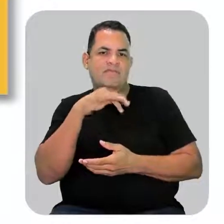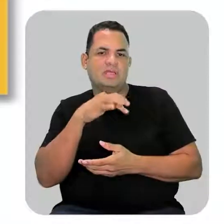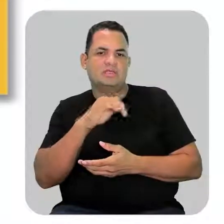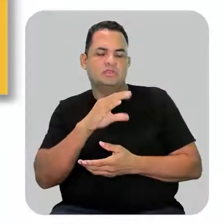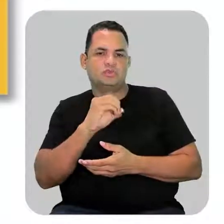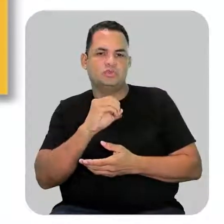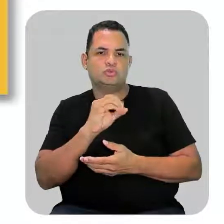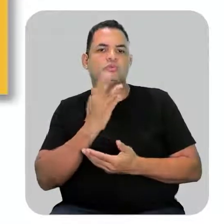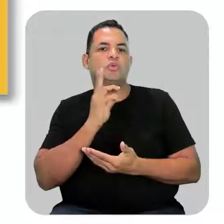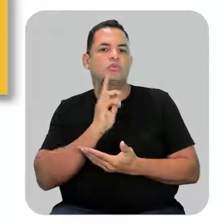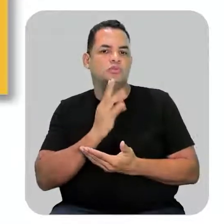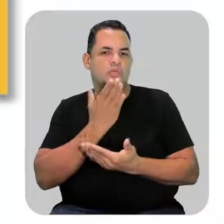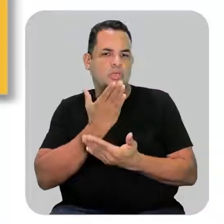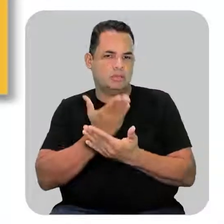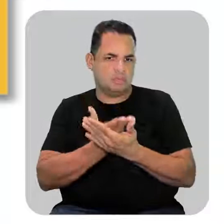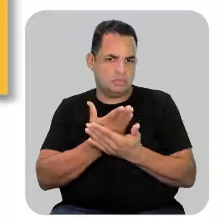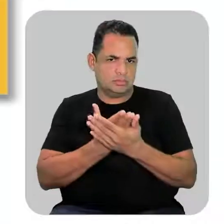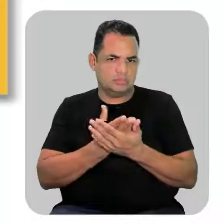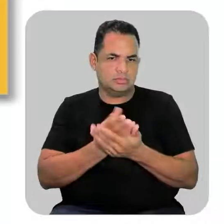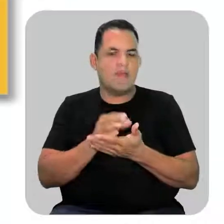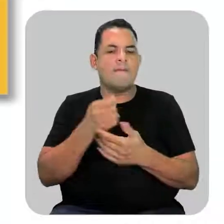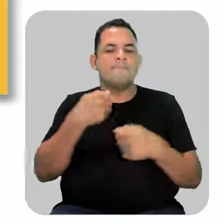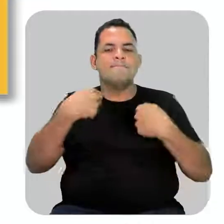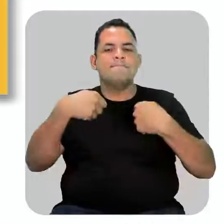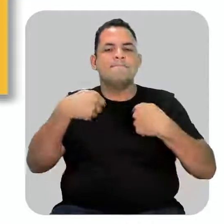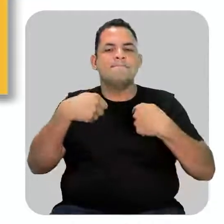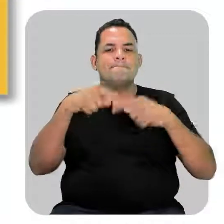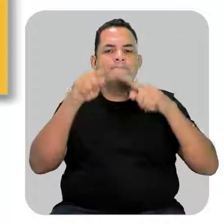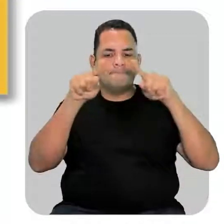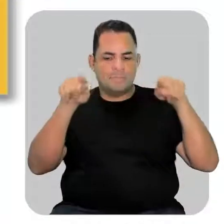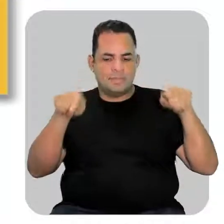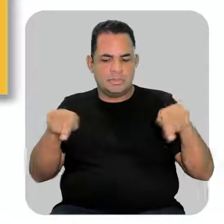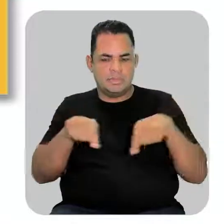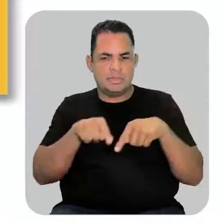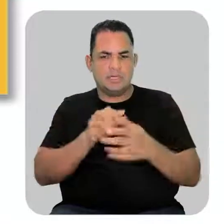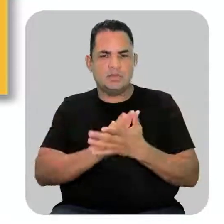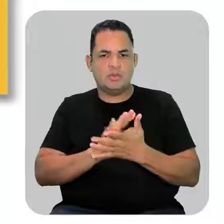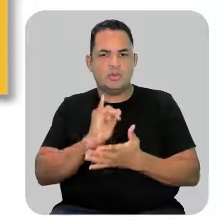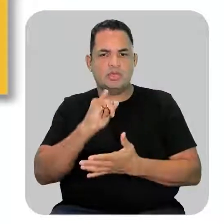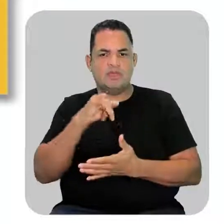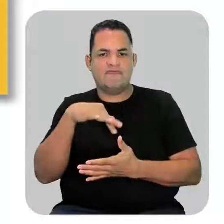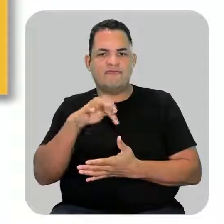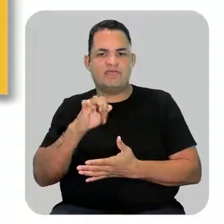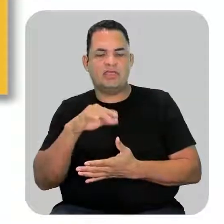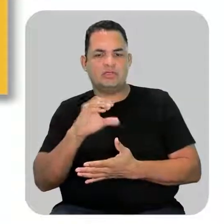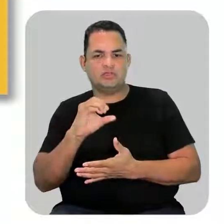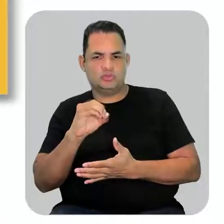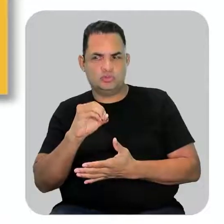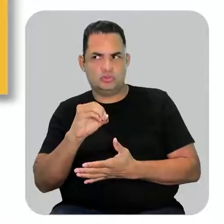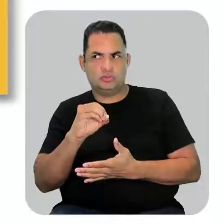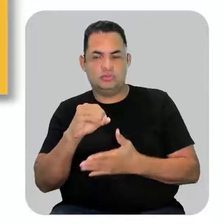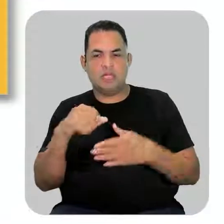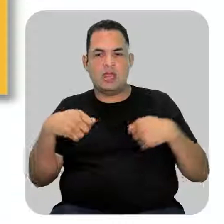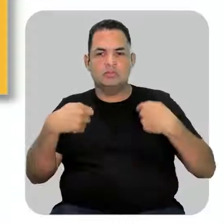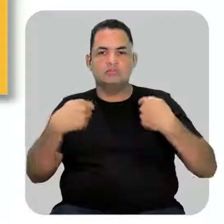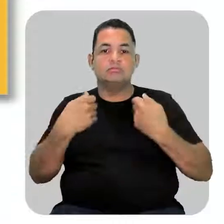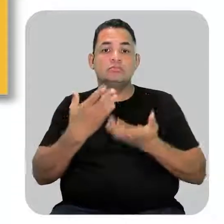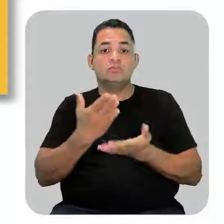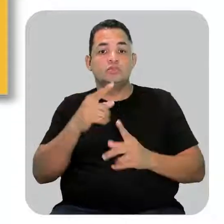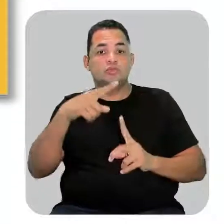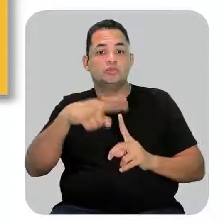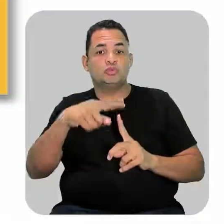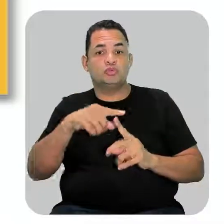trabalhando com ela. Vamos precisar da tabelinha dos infixos, que é o tipo de ligação. E a